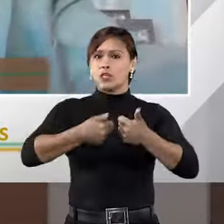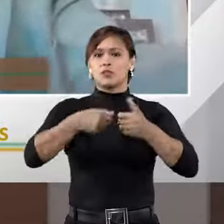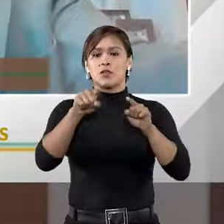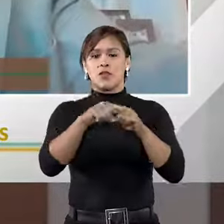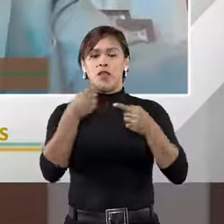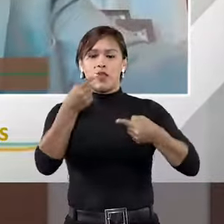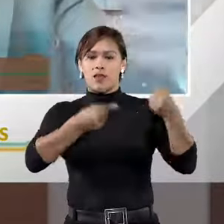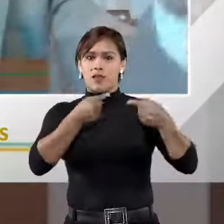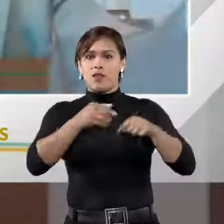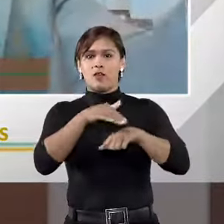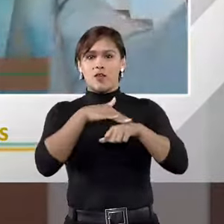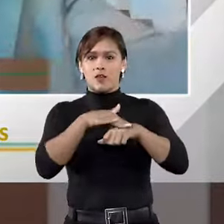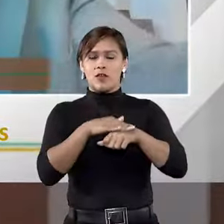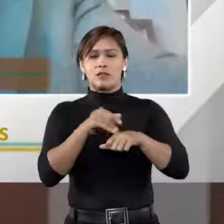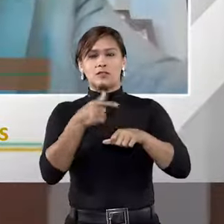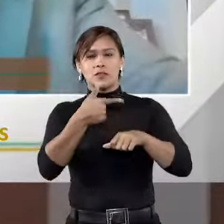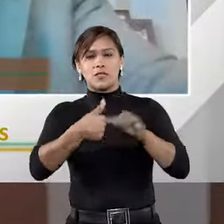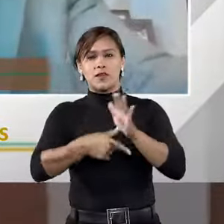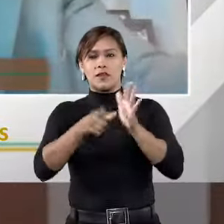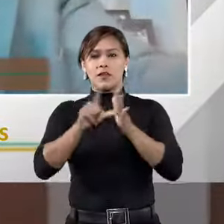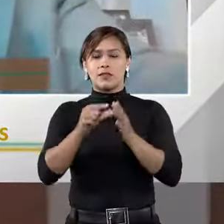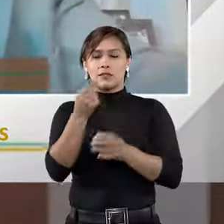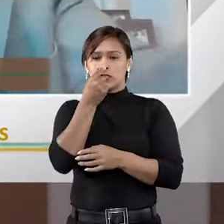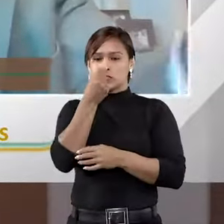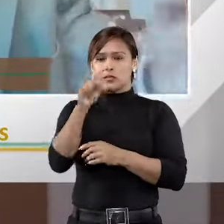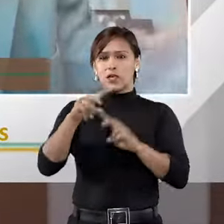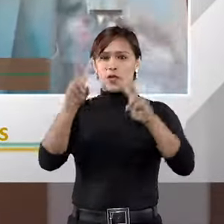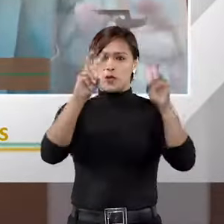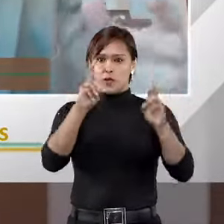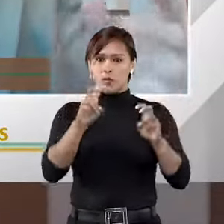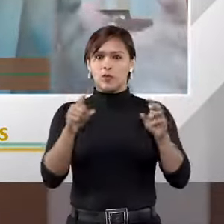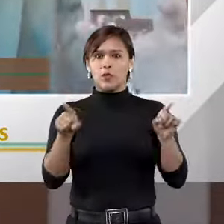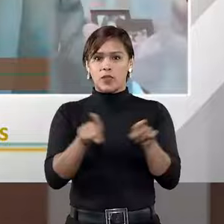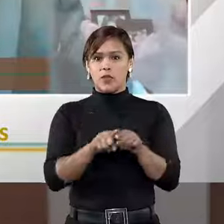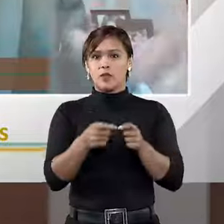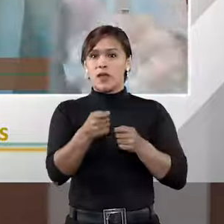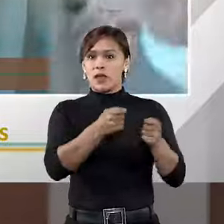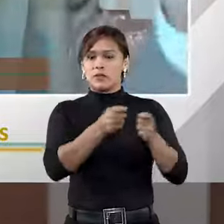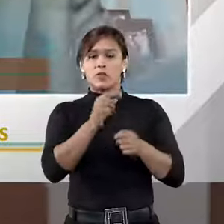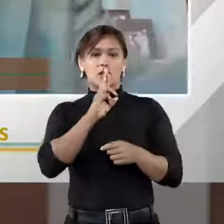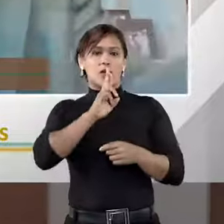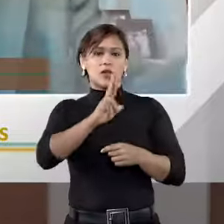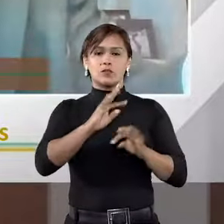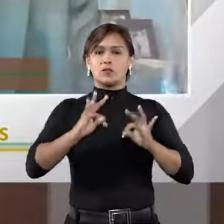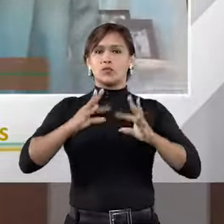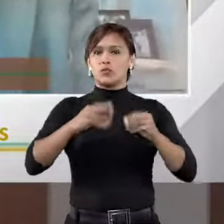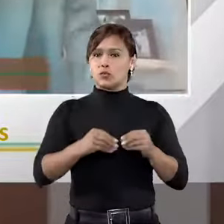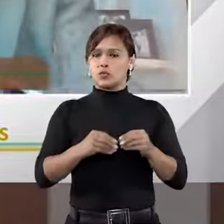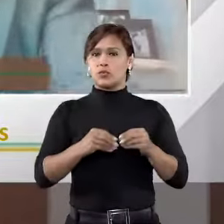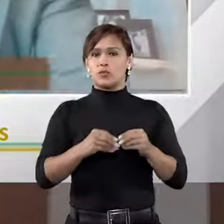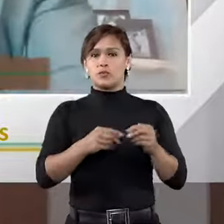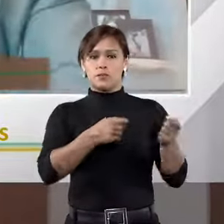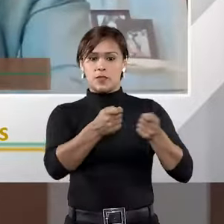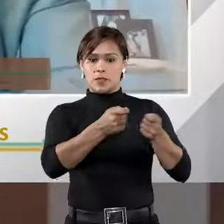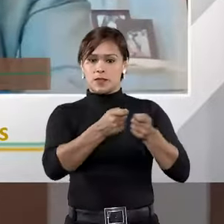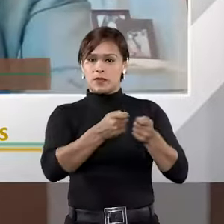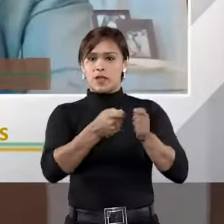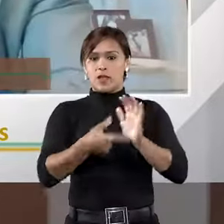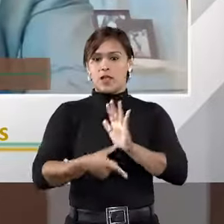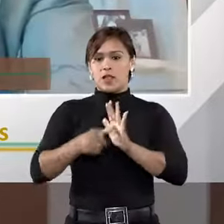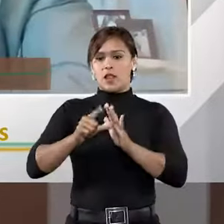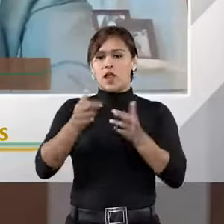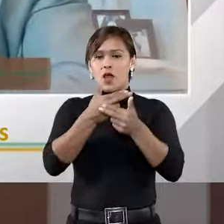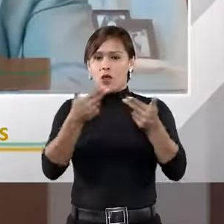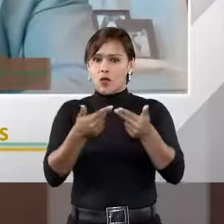nesse nosso debate, mesmo para quem não tinha antes intimidade com o tema, a arbitragem não responde por tudo. Permanece sempre lá